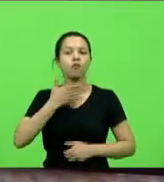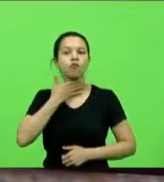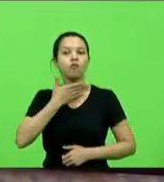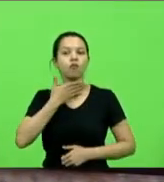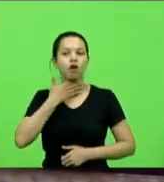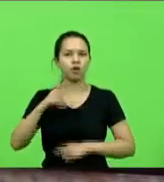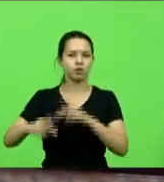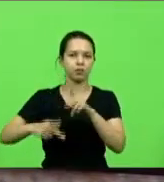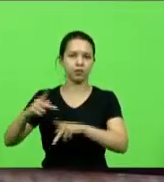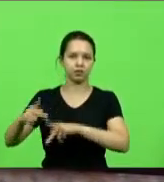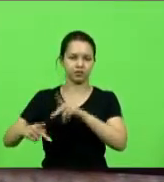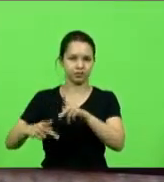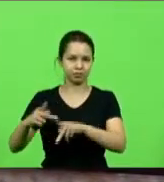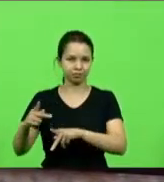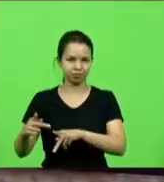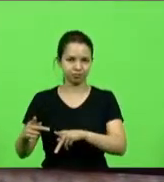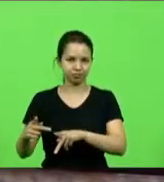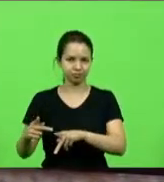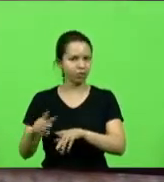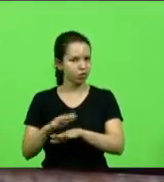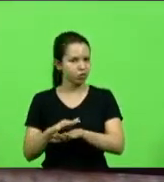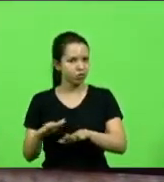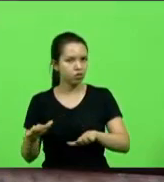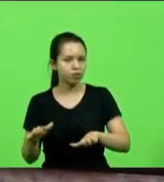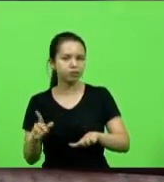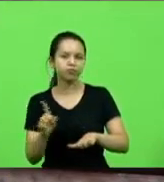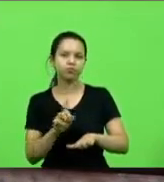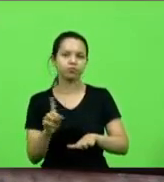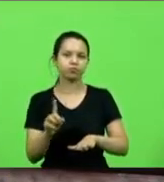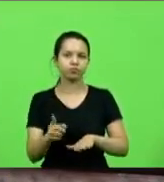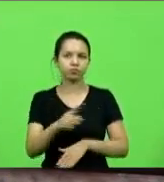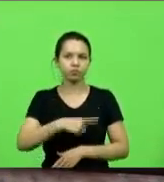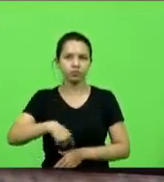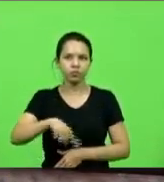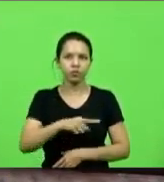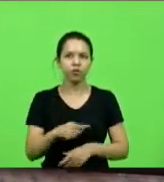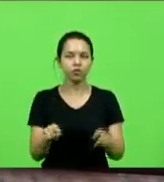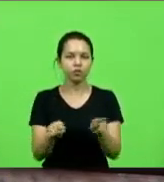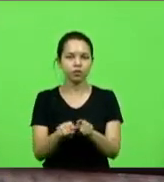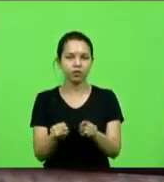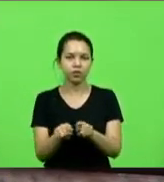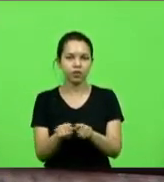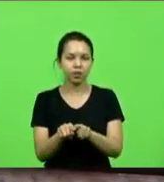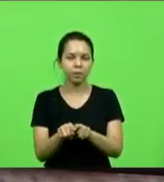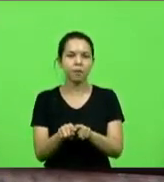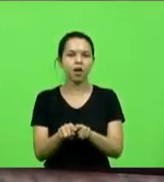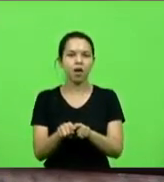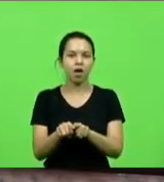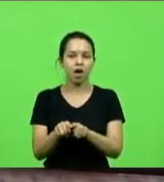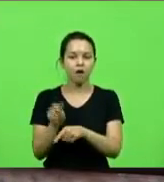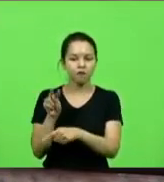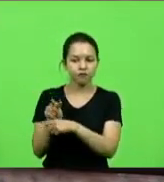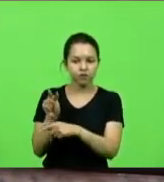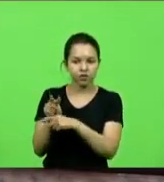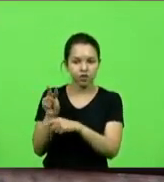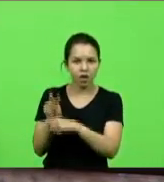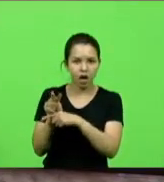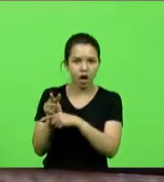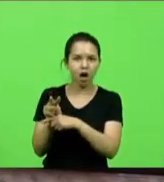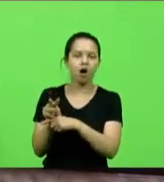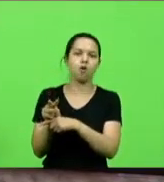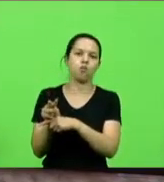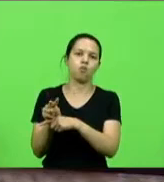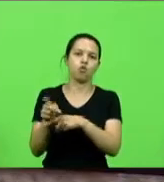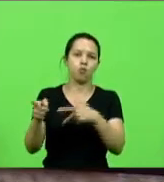Mas não só isso, sobretudo nós nos tornamos também um fiscal do Executivo e